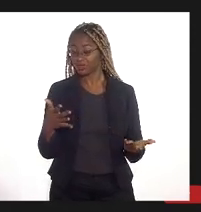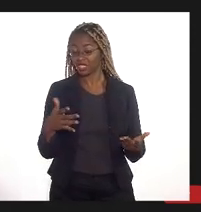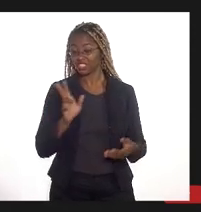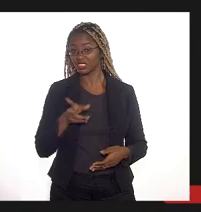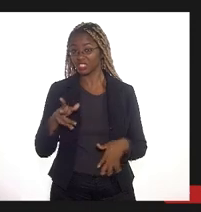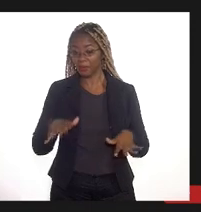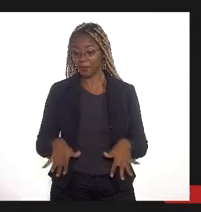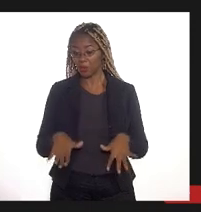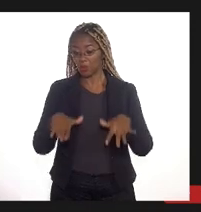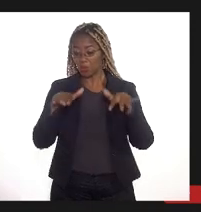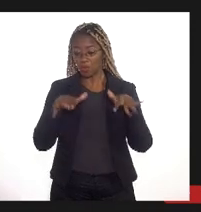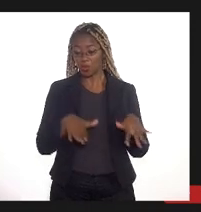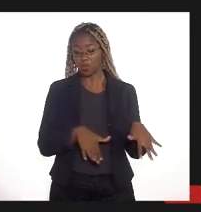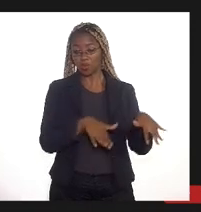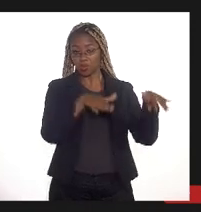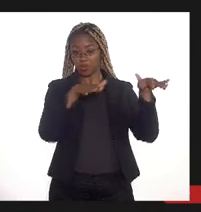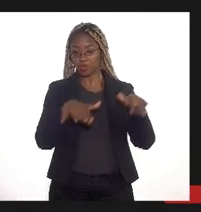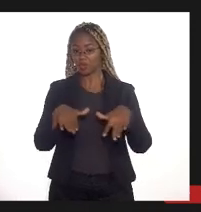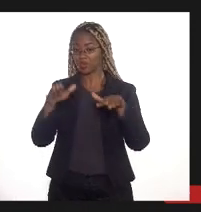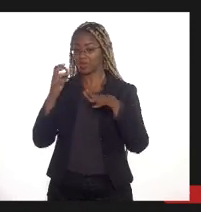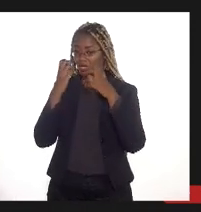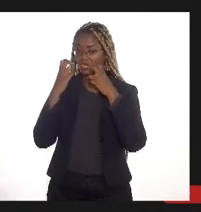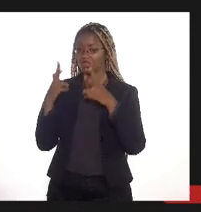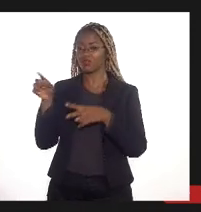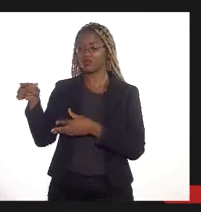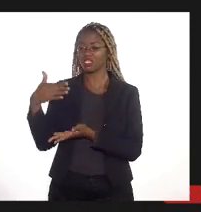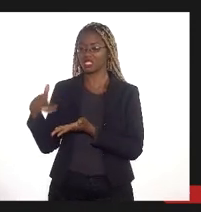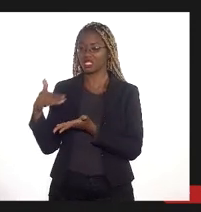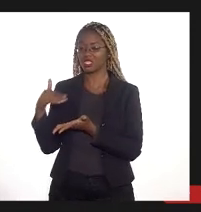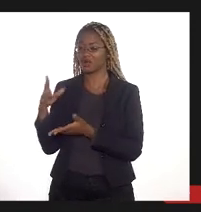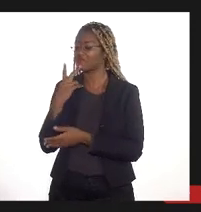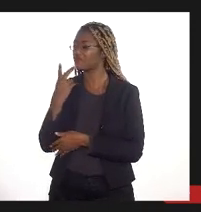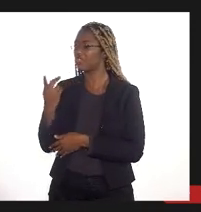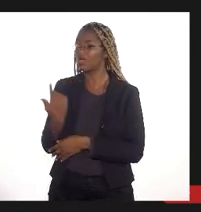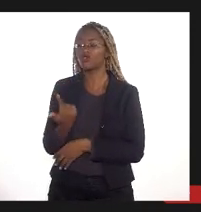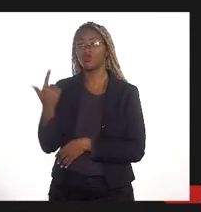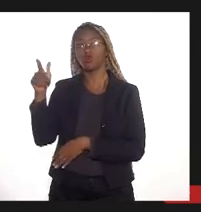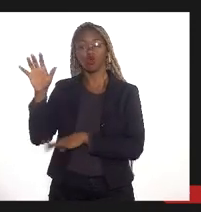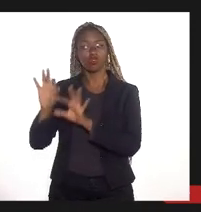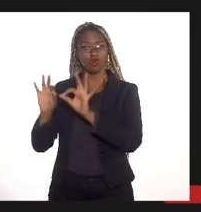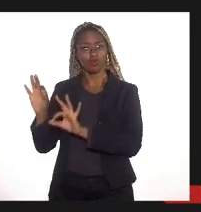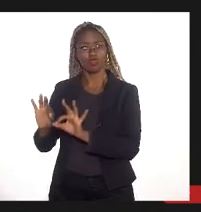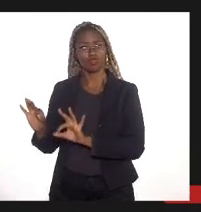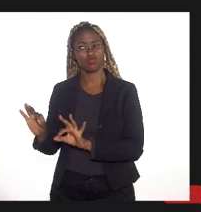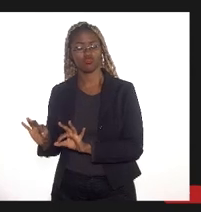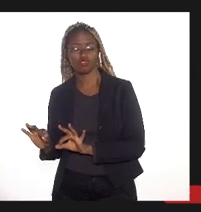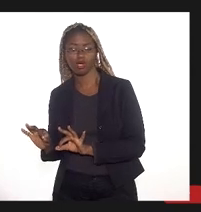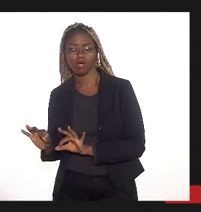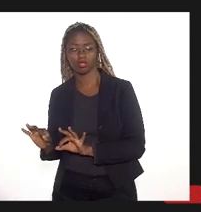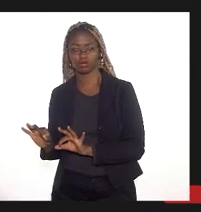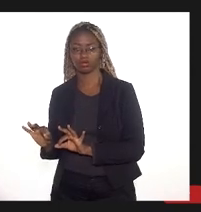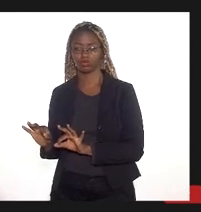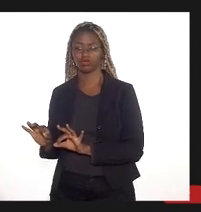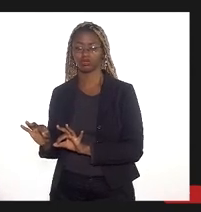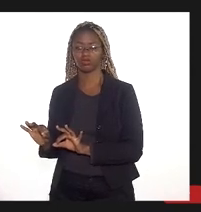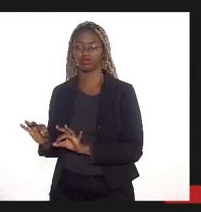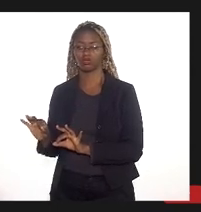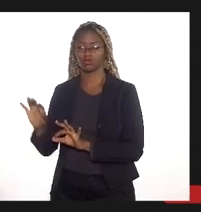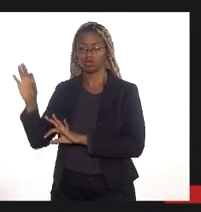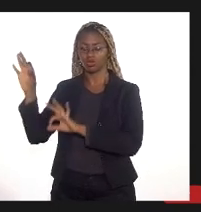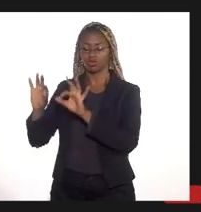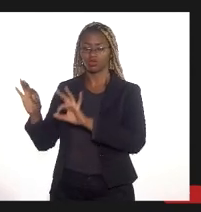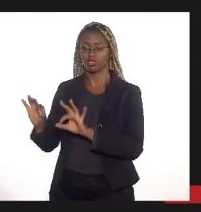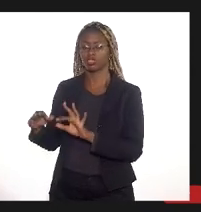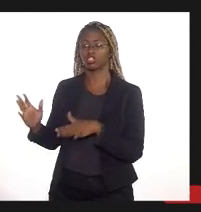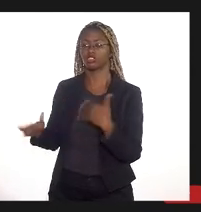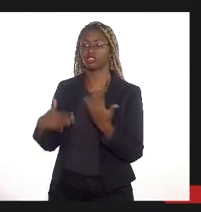alagáveis e que eu vi a palavra do secretário agora dizendo de um outro projeto de desenvolvimento